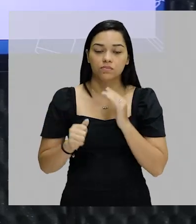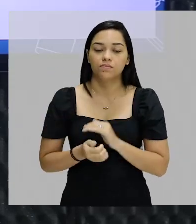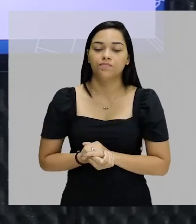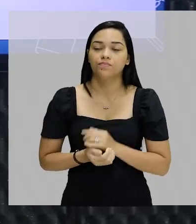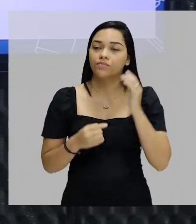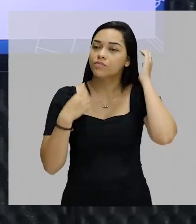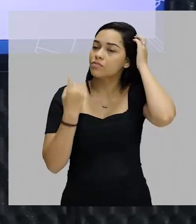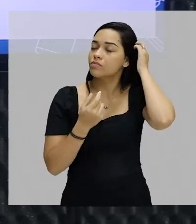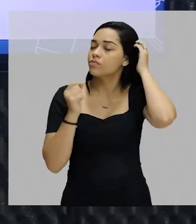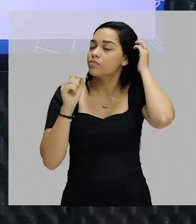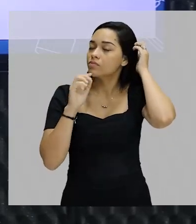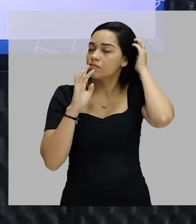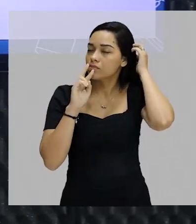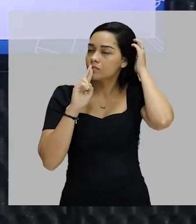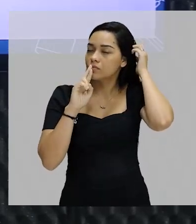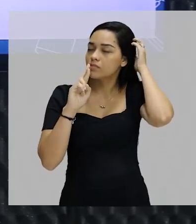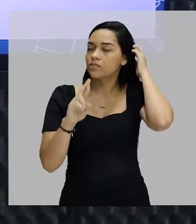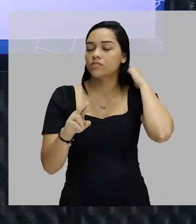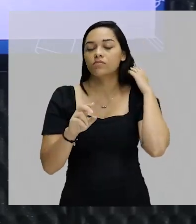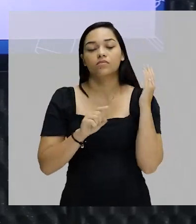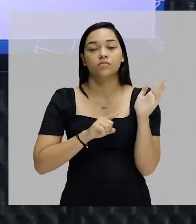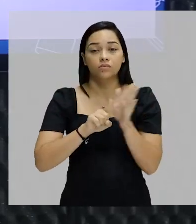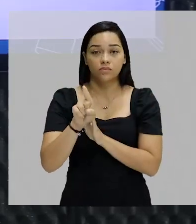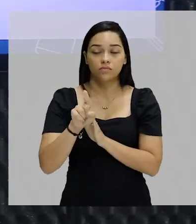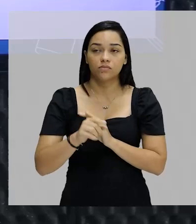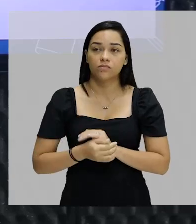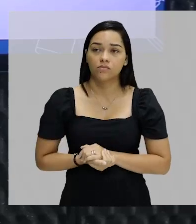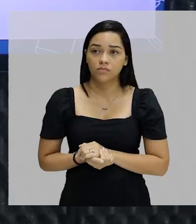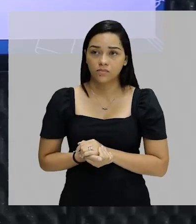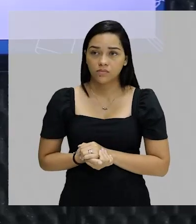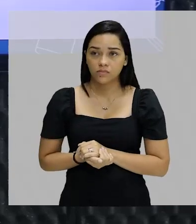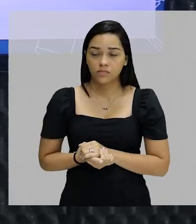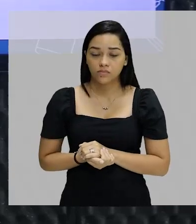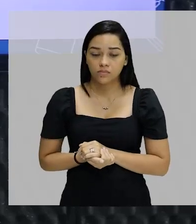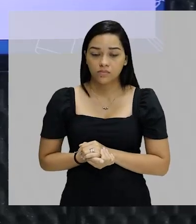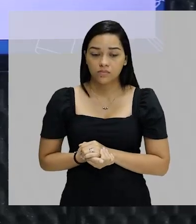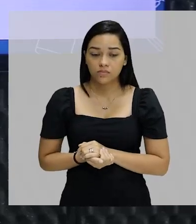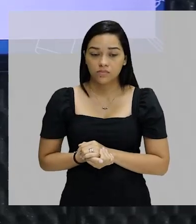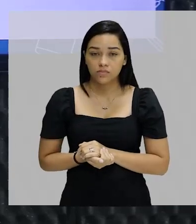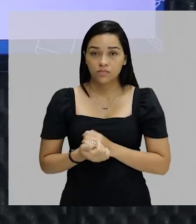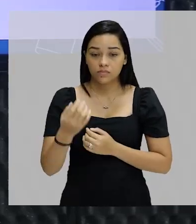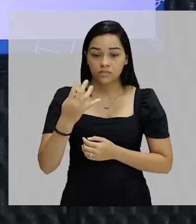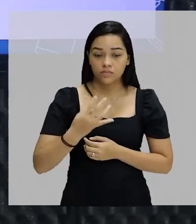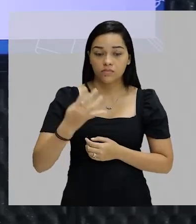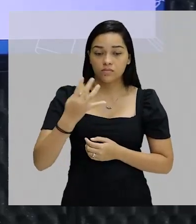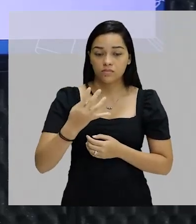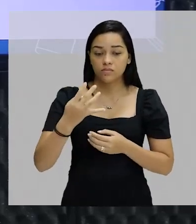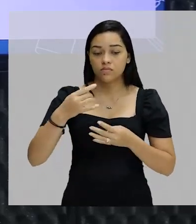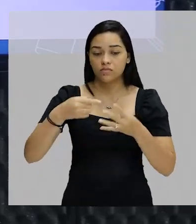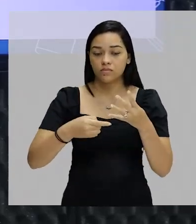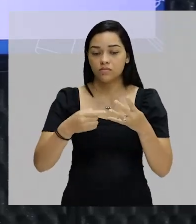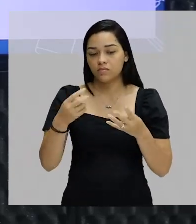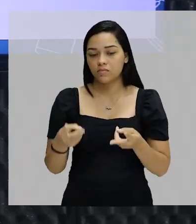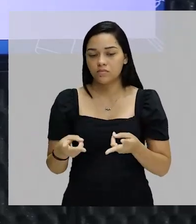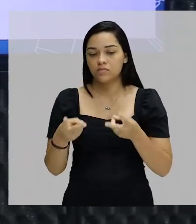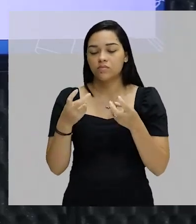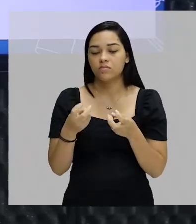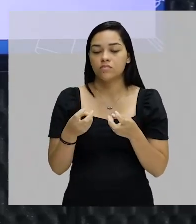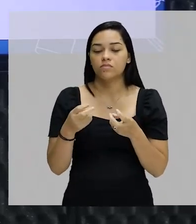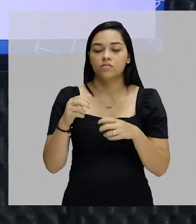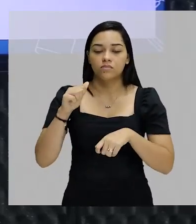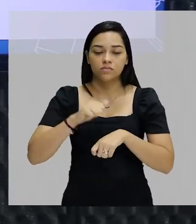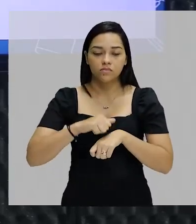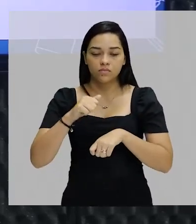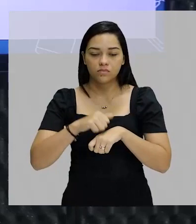A gente vai tentar responder a pergunta, o que é pobreza relativa? E aí os dois últimos tópicos, vamos